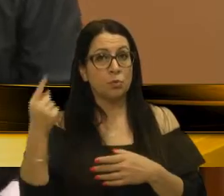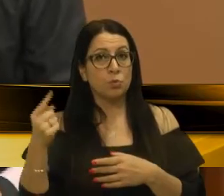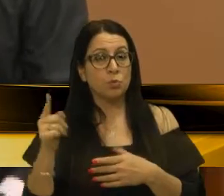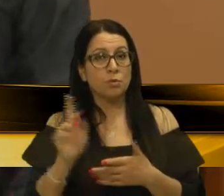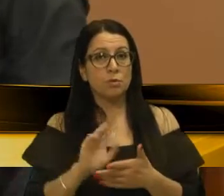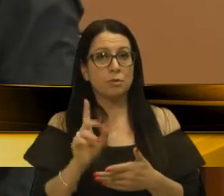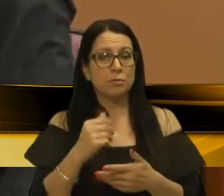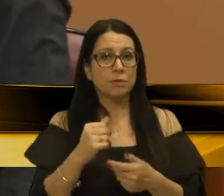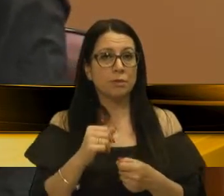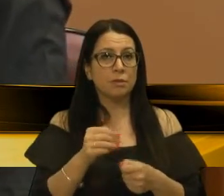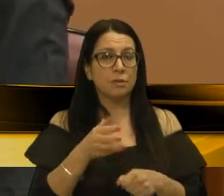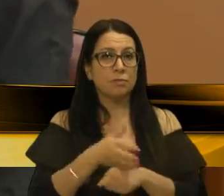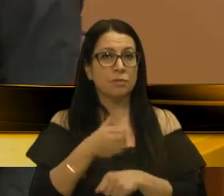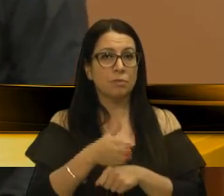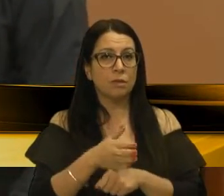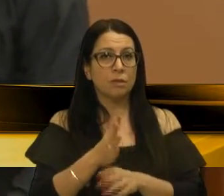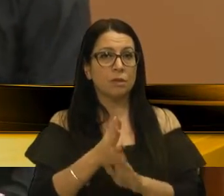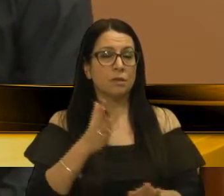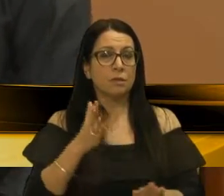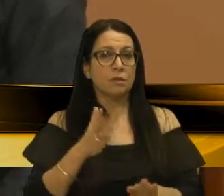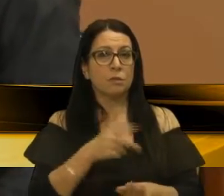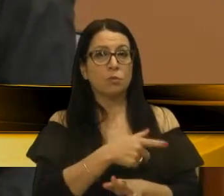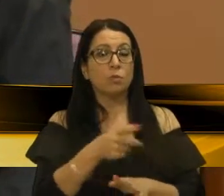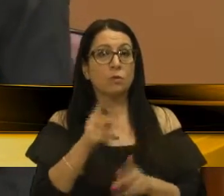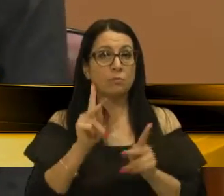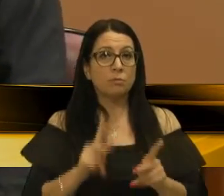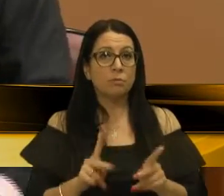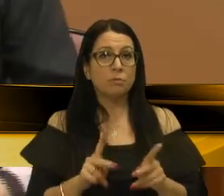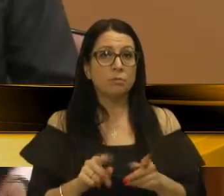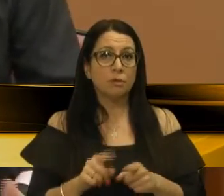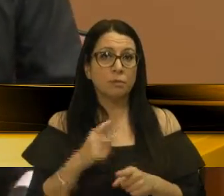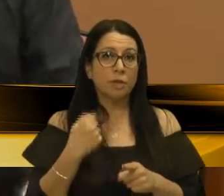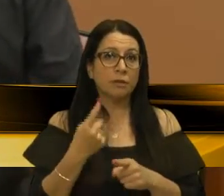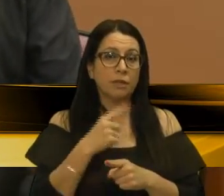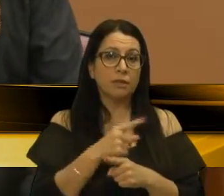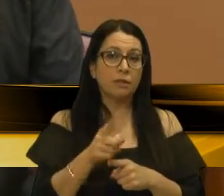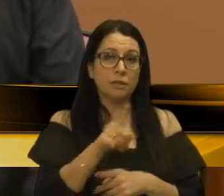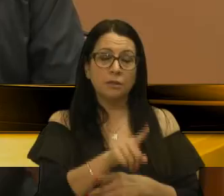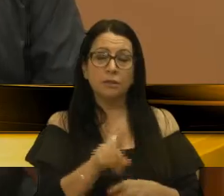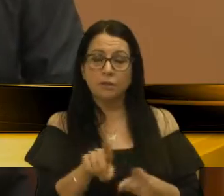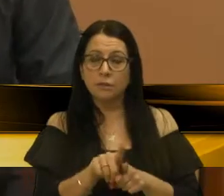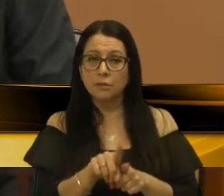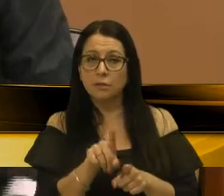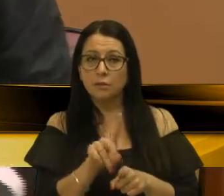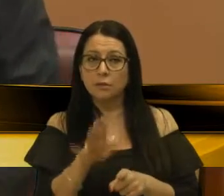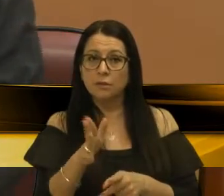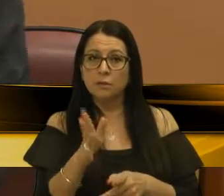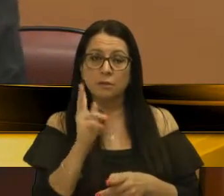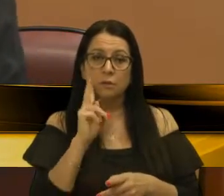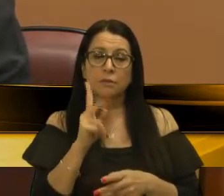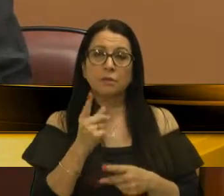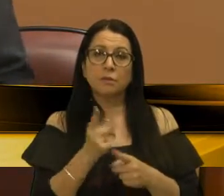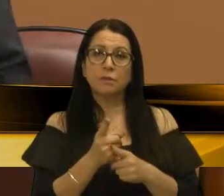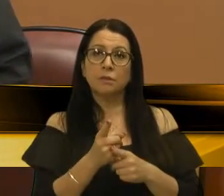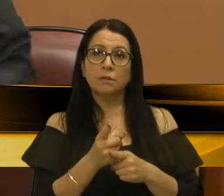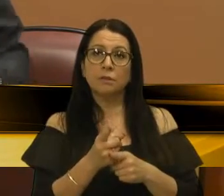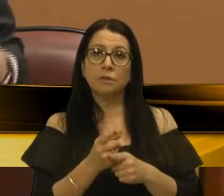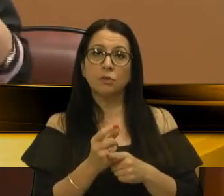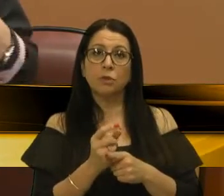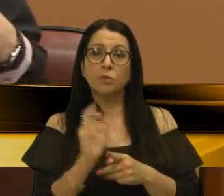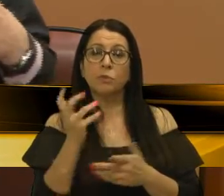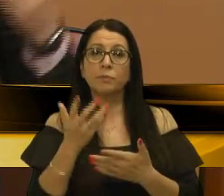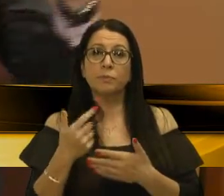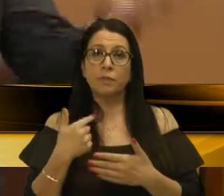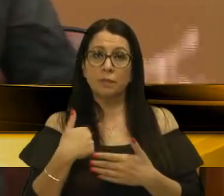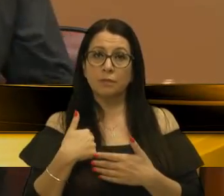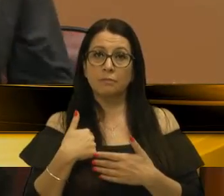precisam frequentar aquelas filas, quantas pessoas que muitas vezes, quando se deparam com situações, eu